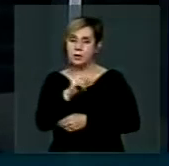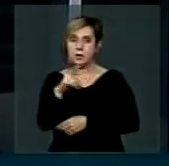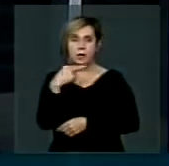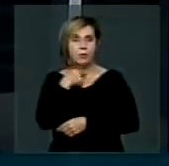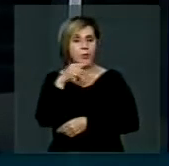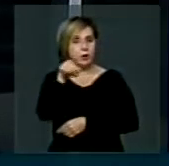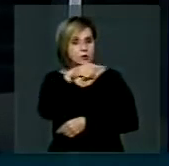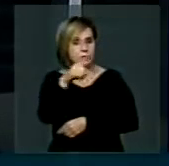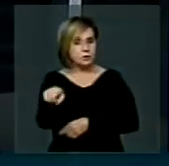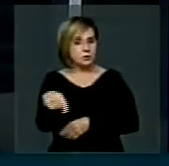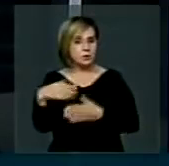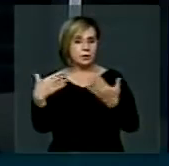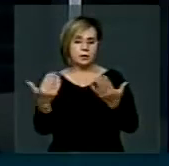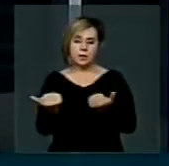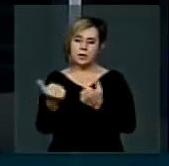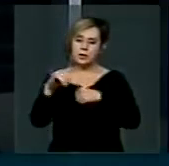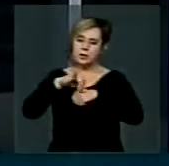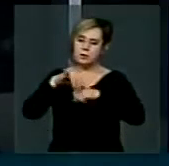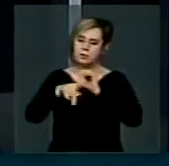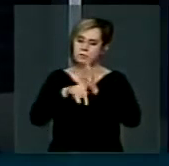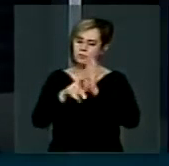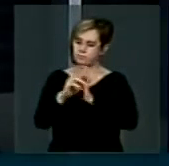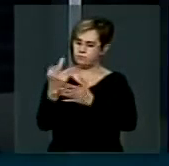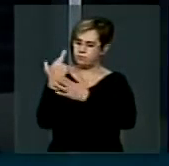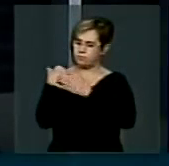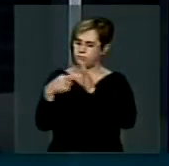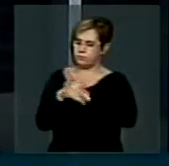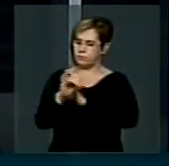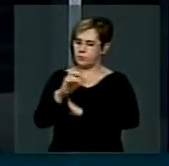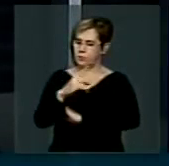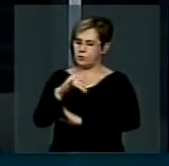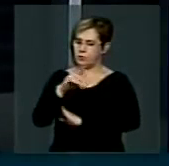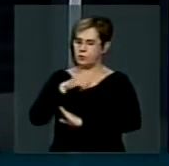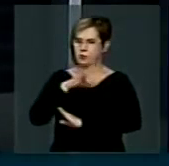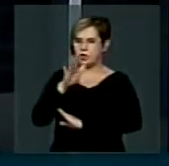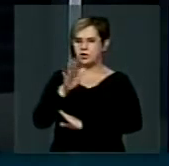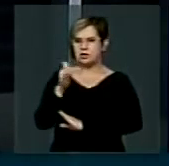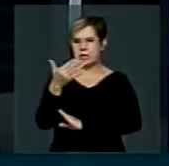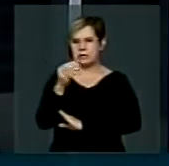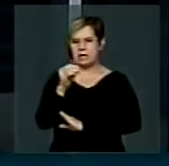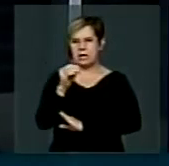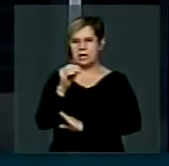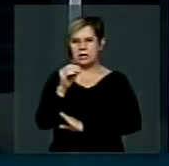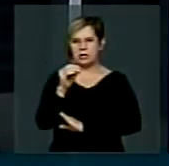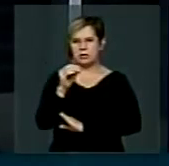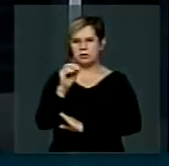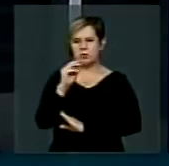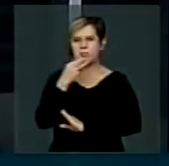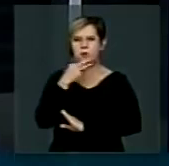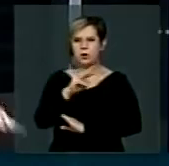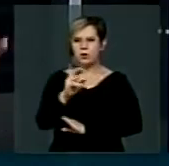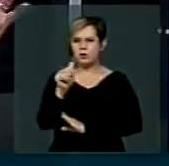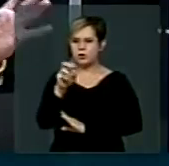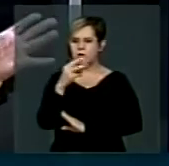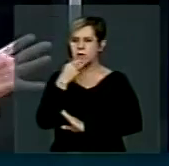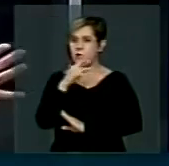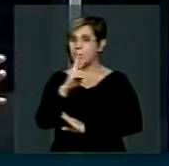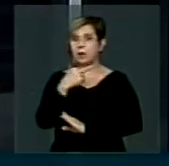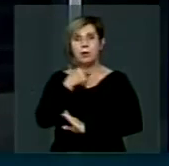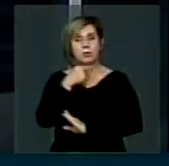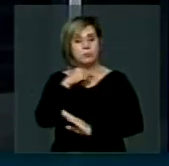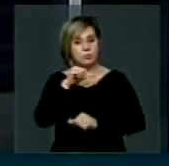Daí, uma superintendência, uma unidade avançada do INCRA, que tem lá 10, 15, 20 milhões, que é muito pouco dinheiro, não pode